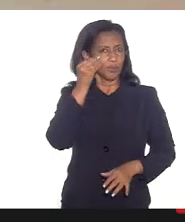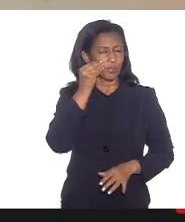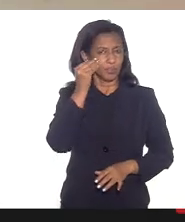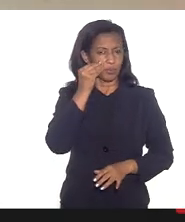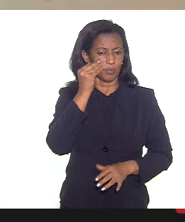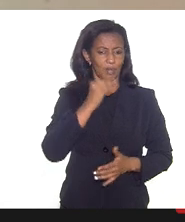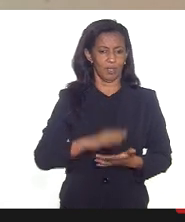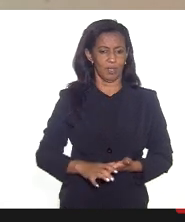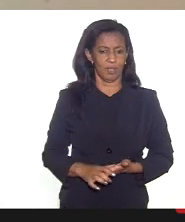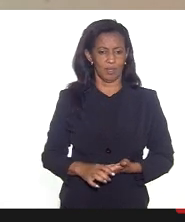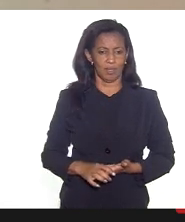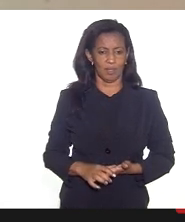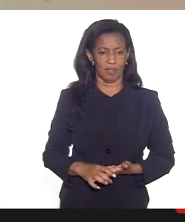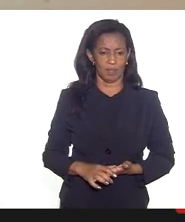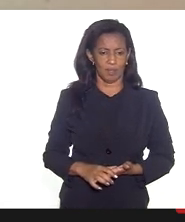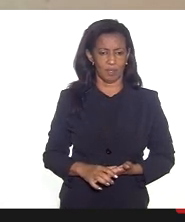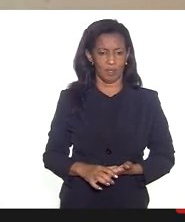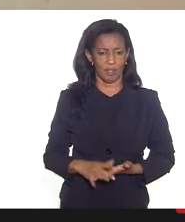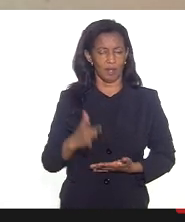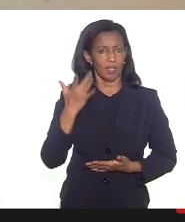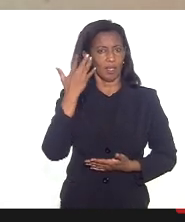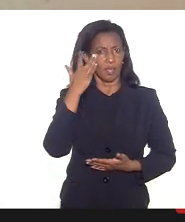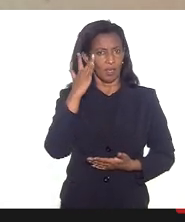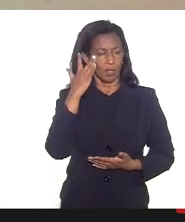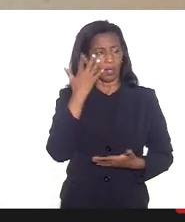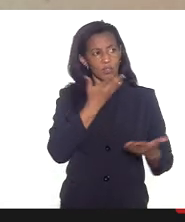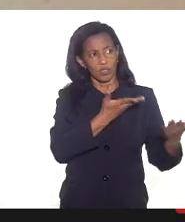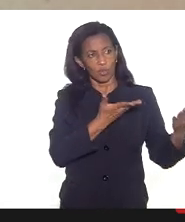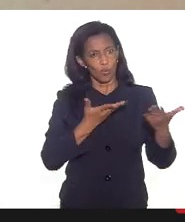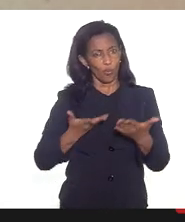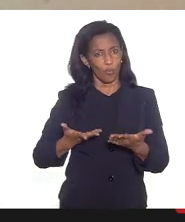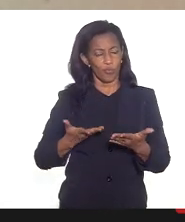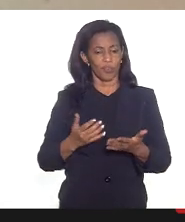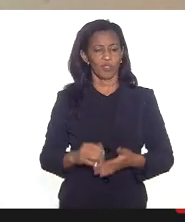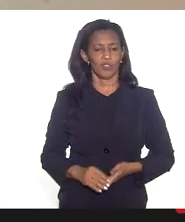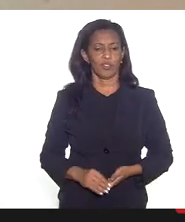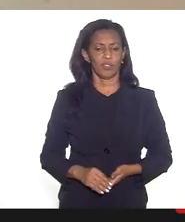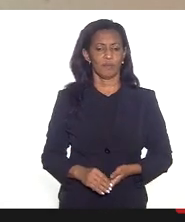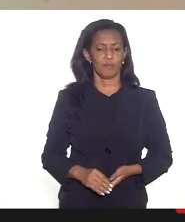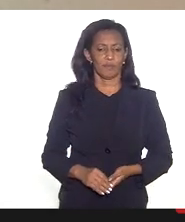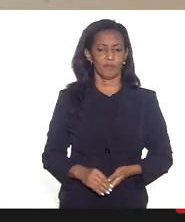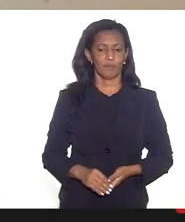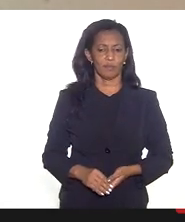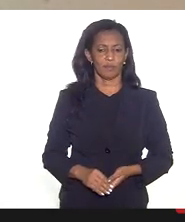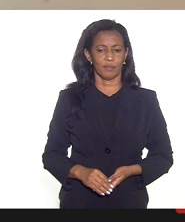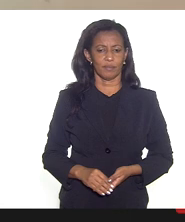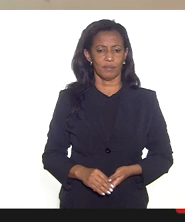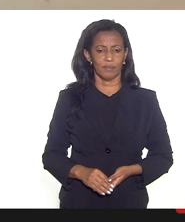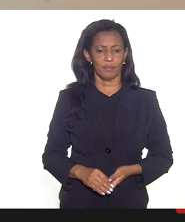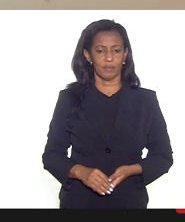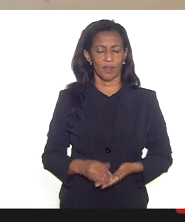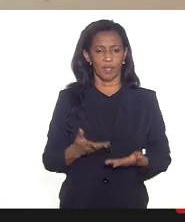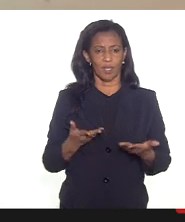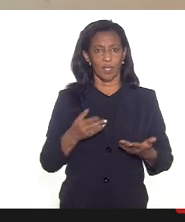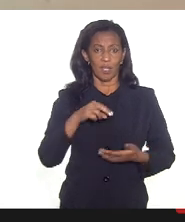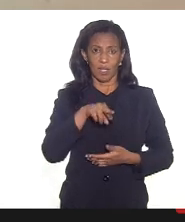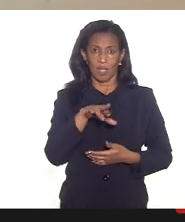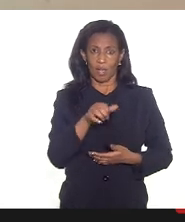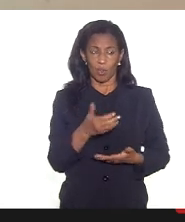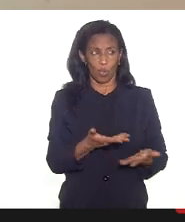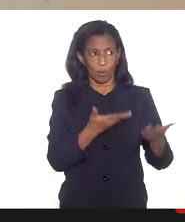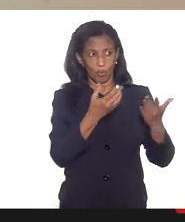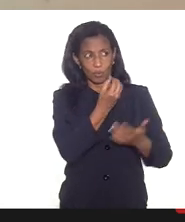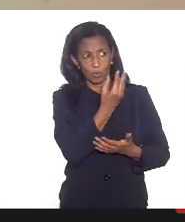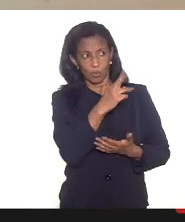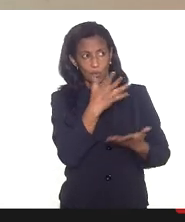eu acho que vai ficar aqui um convite e a nobre doutora aceitando a gente